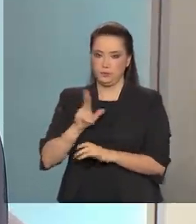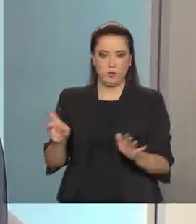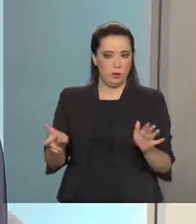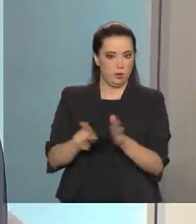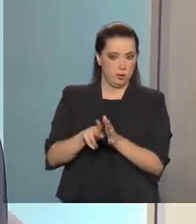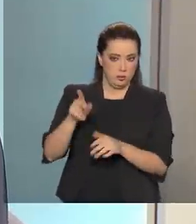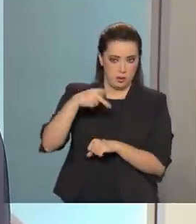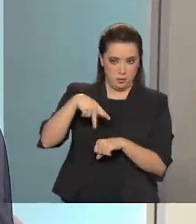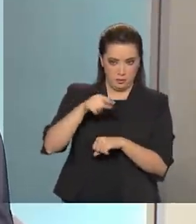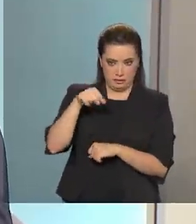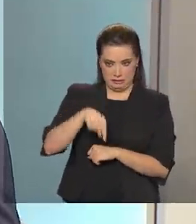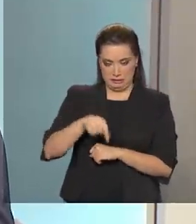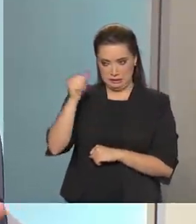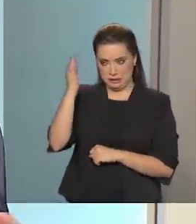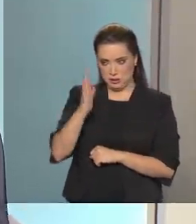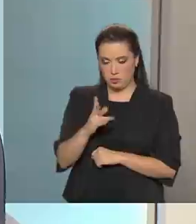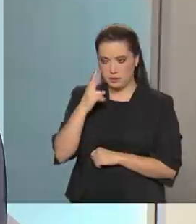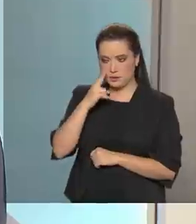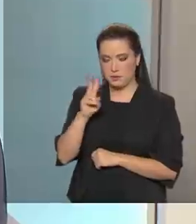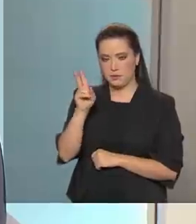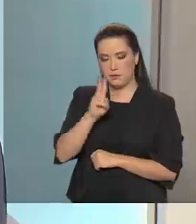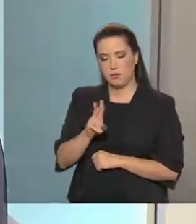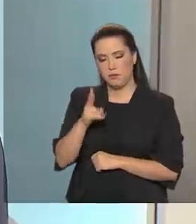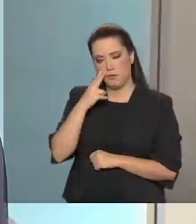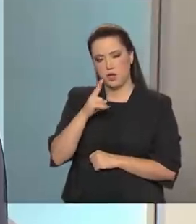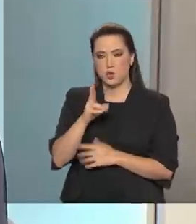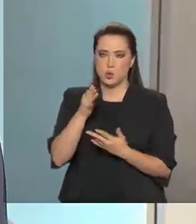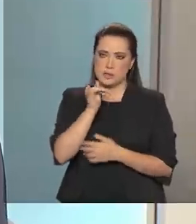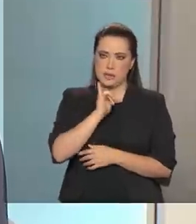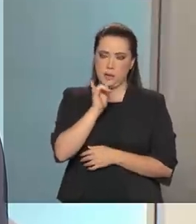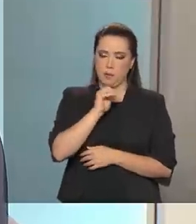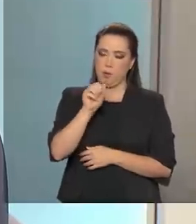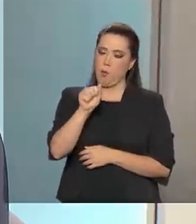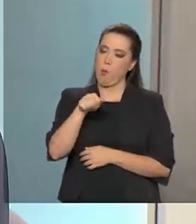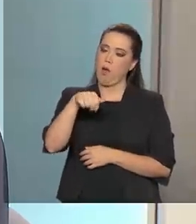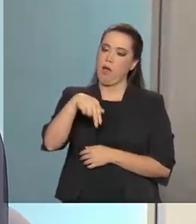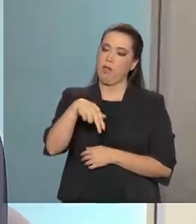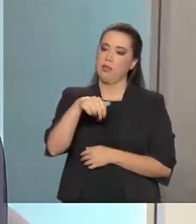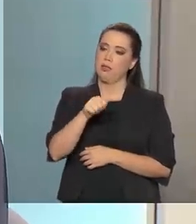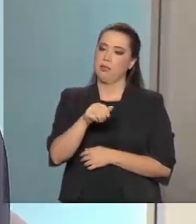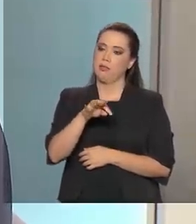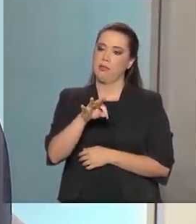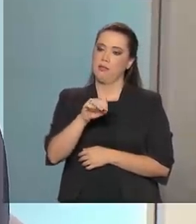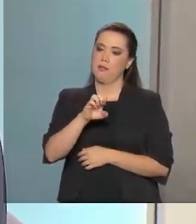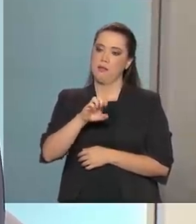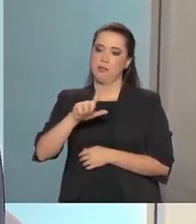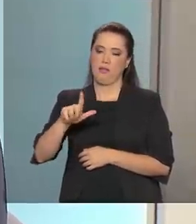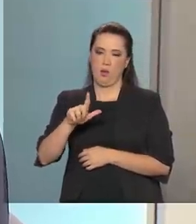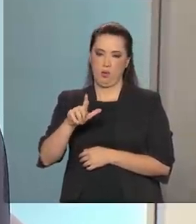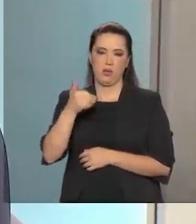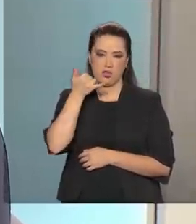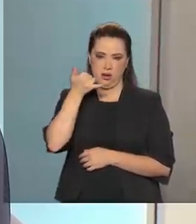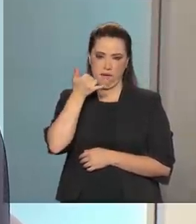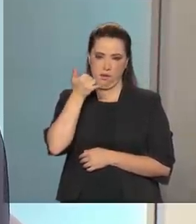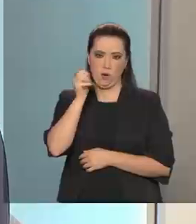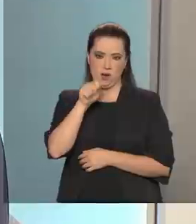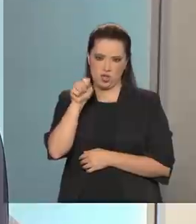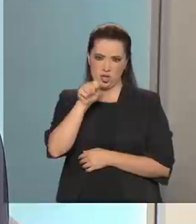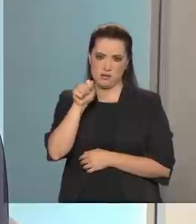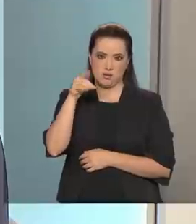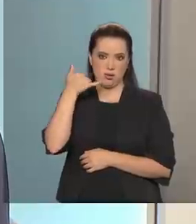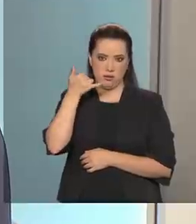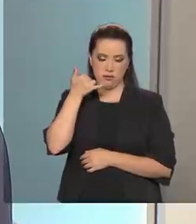eu vejo agências tipo o Anatel, que tem mais de 10 anos já de atuação